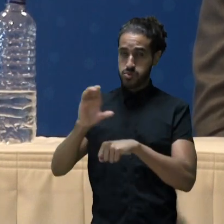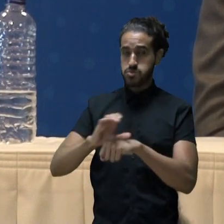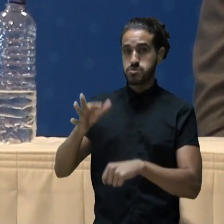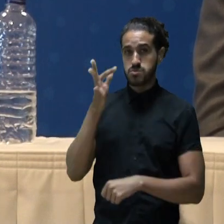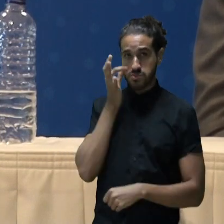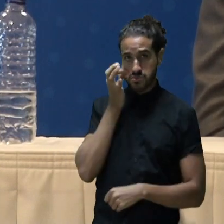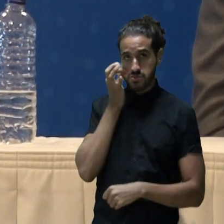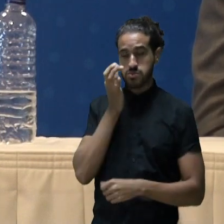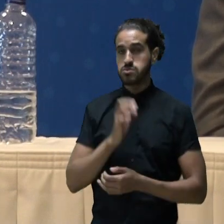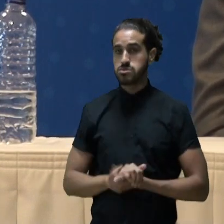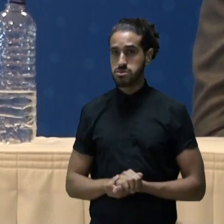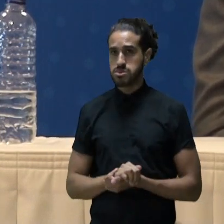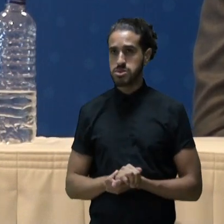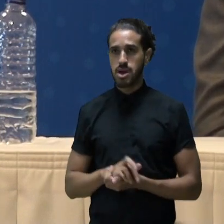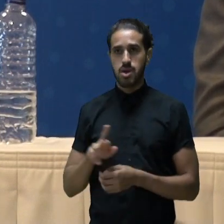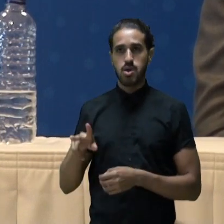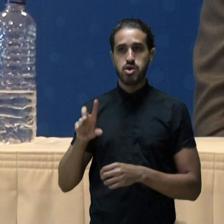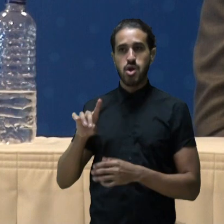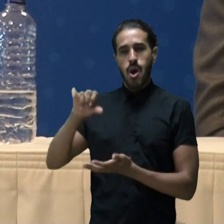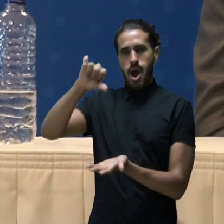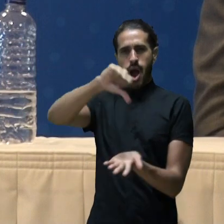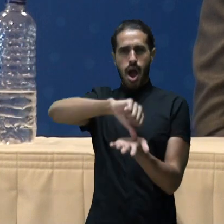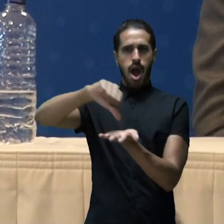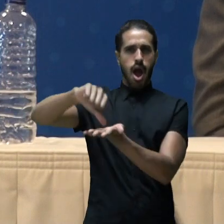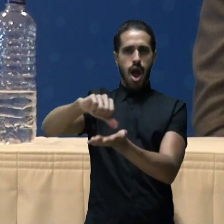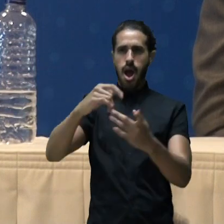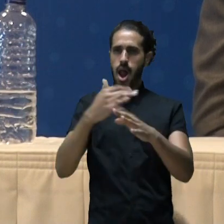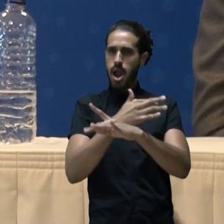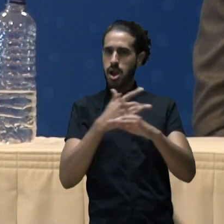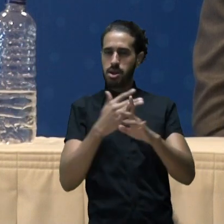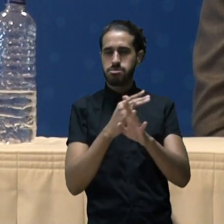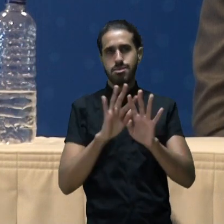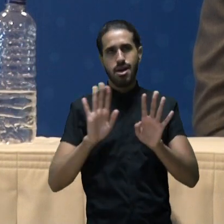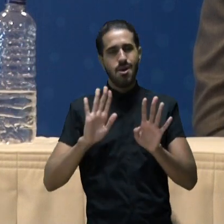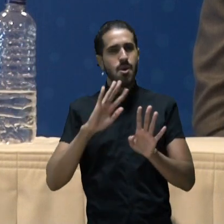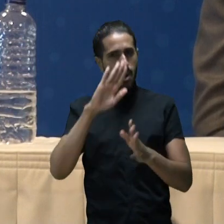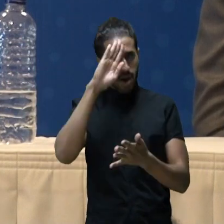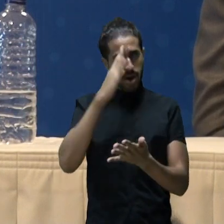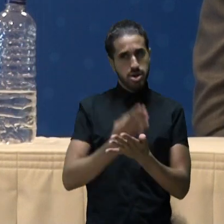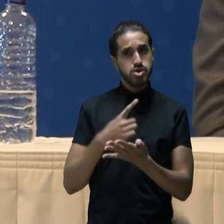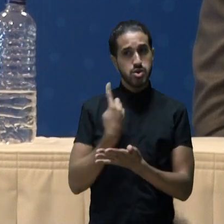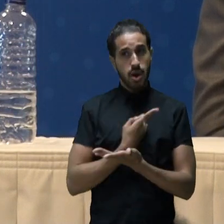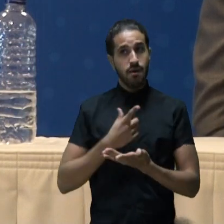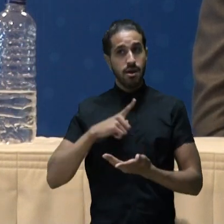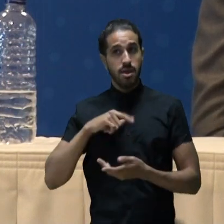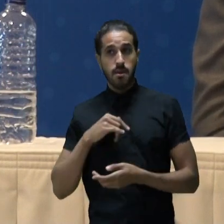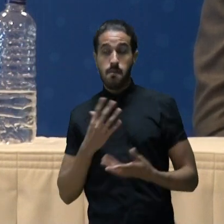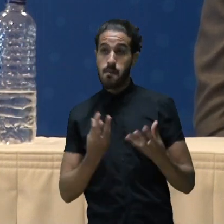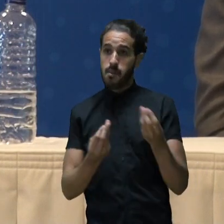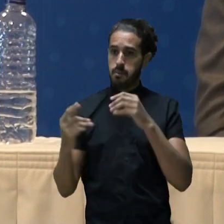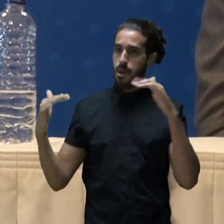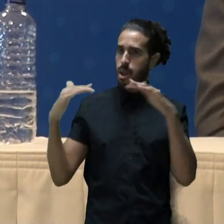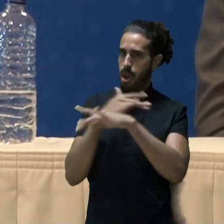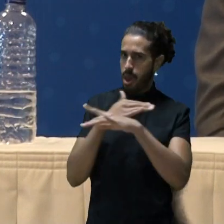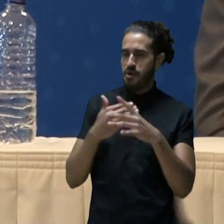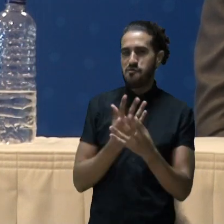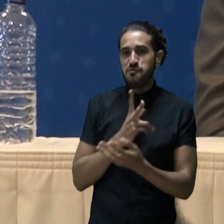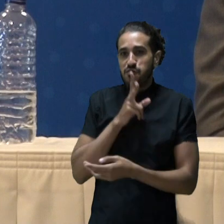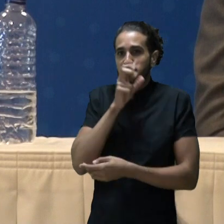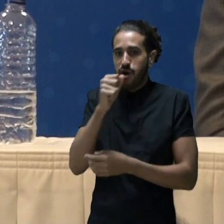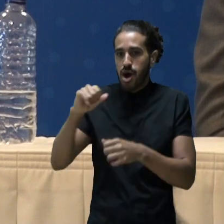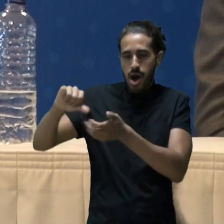presenciais. não é propriamente capitais, embora, creio que nós vamos ter um grande afluxo nas